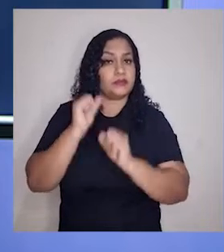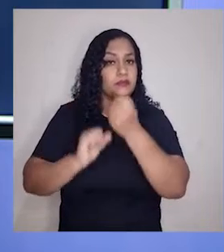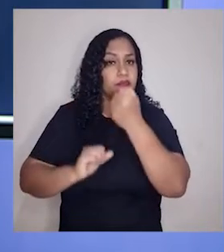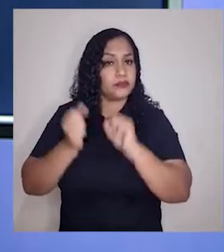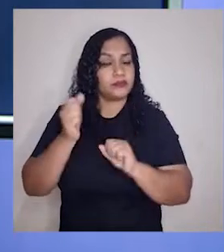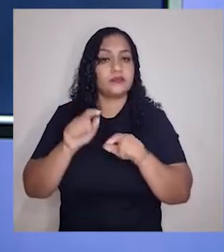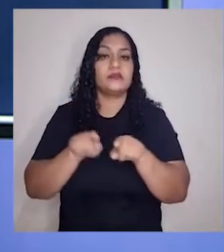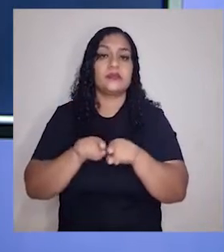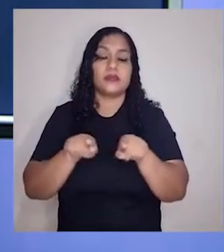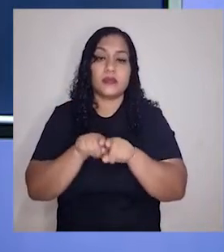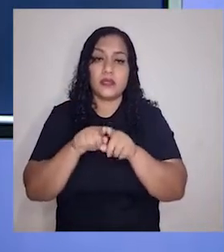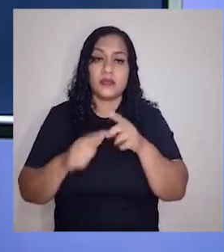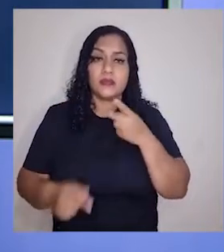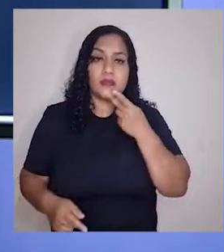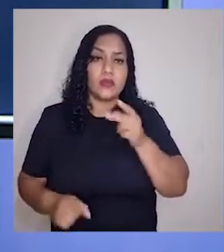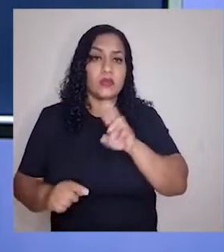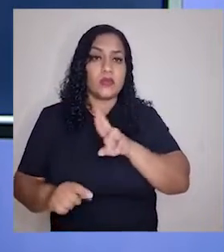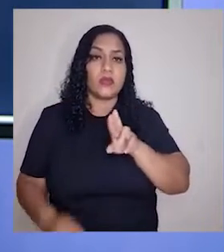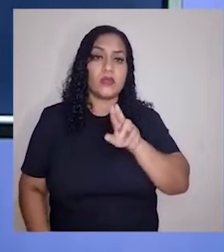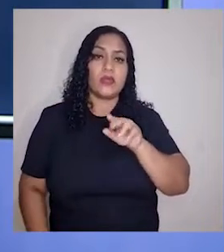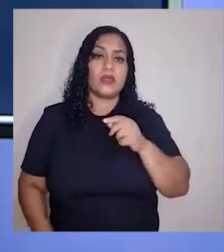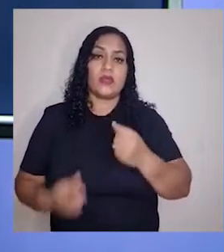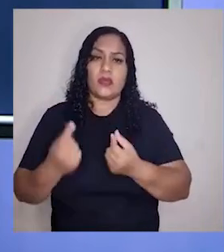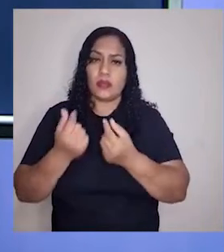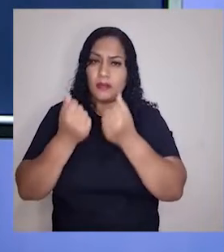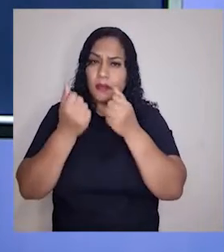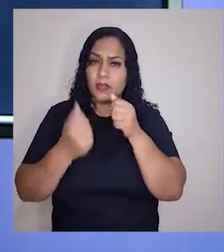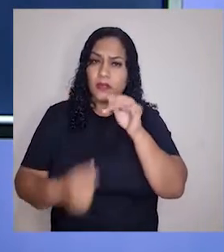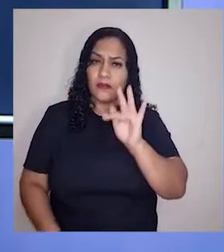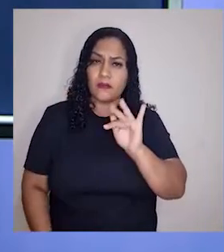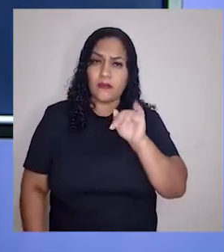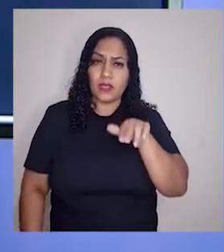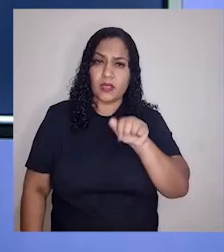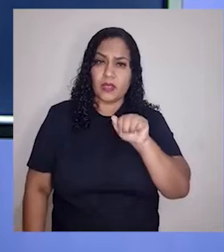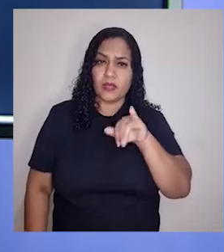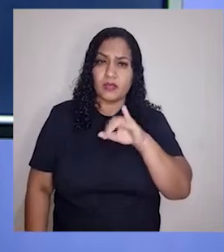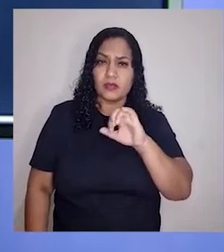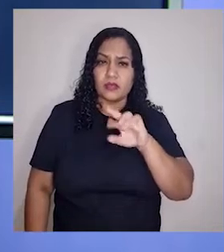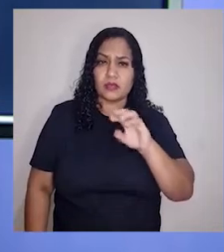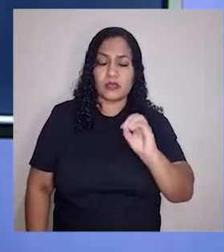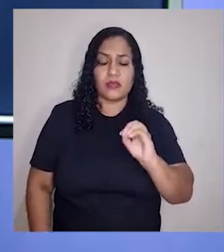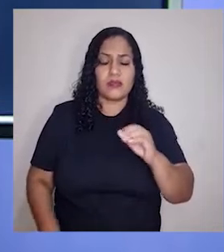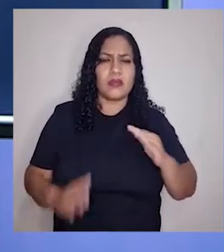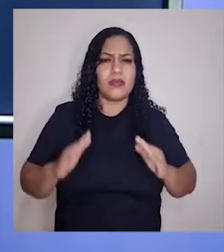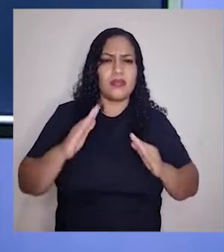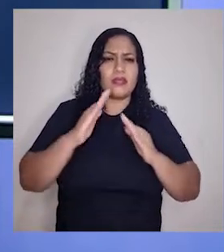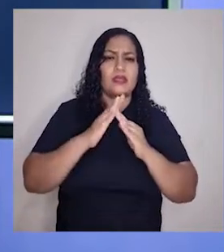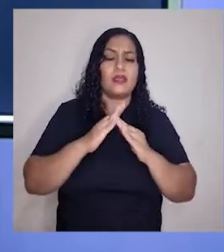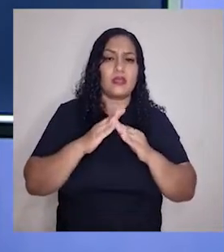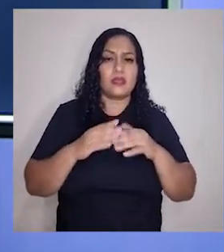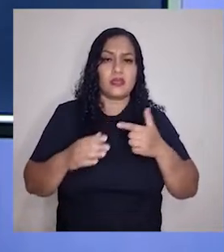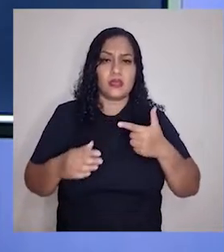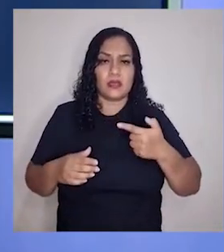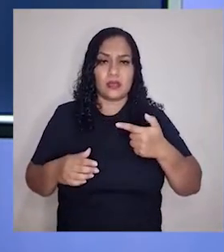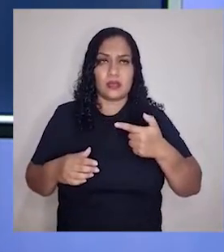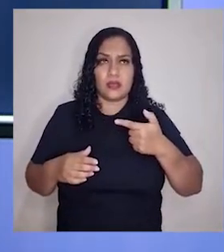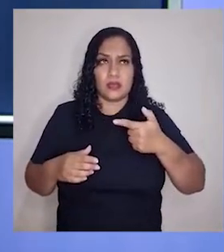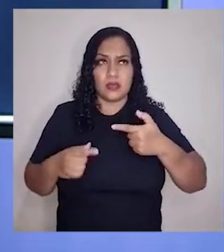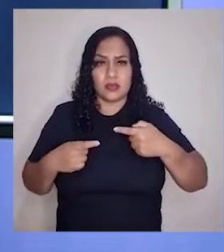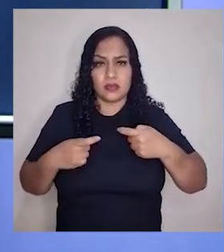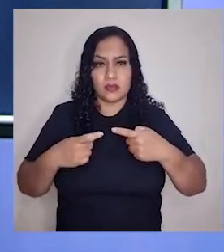também chamado de financeiro, tá bom? Esse aqui, ele remonta lá até a Segunda Guerra Mundial, que terminou em